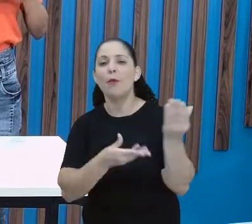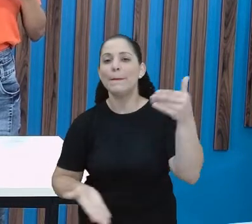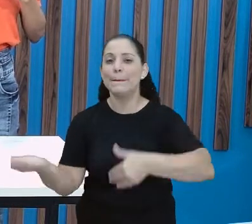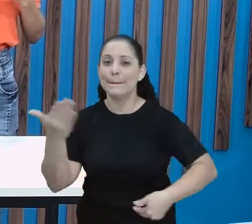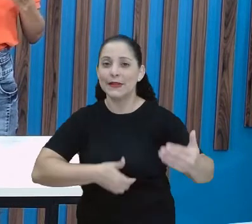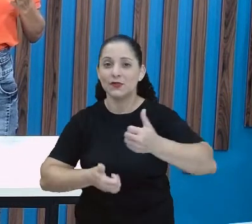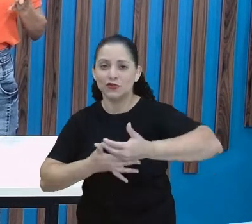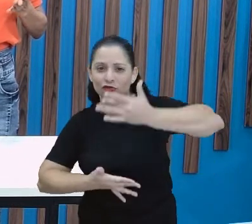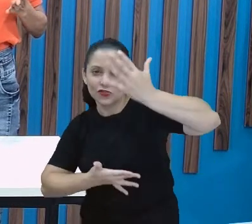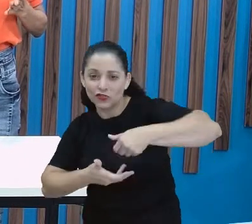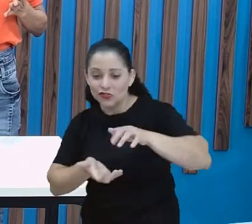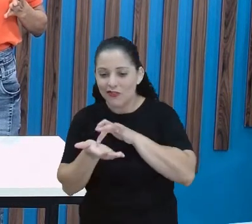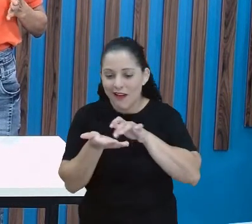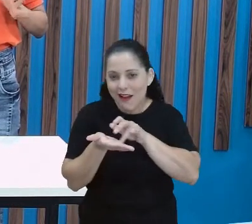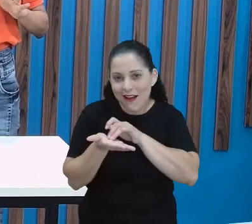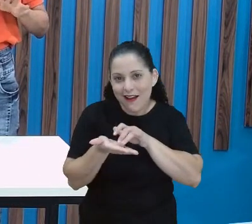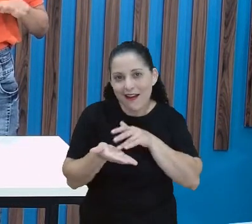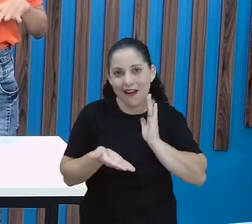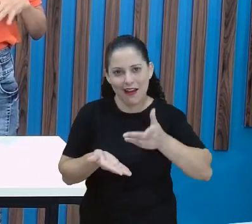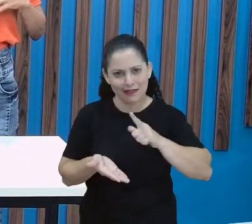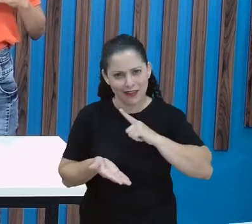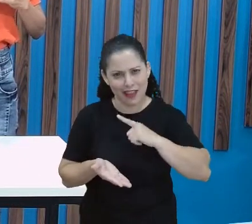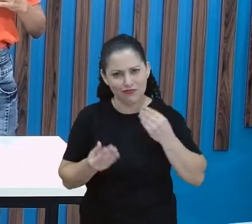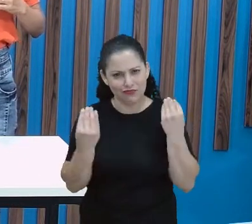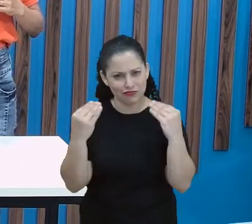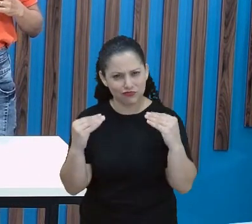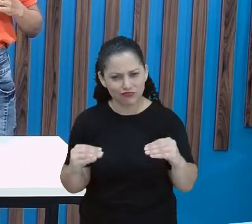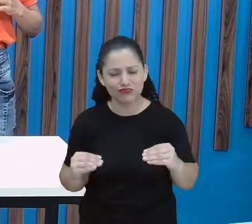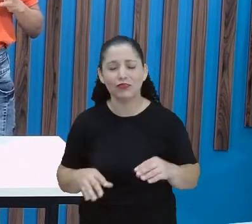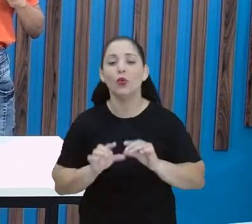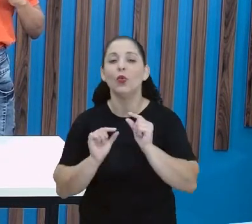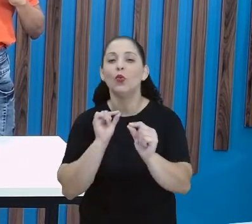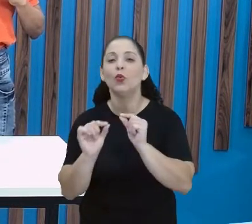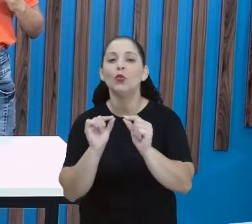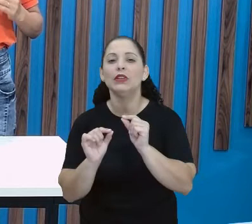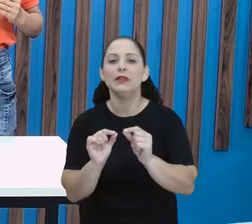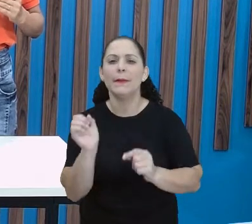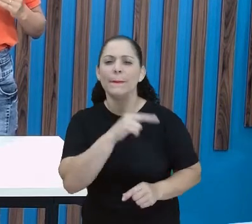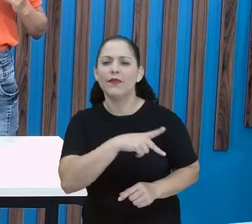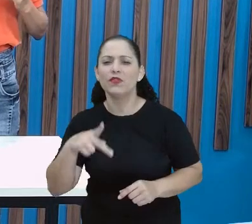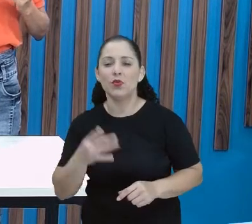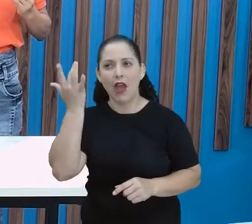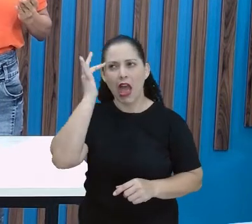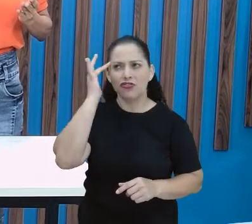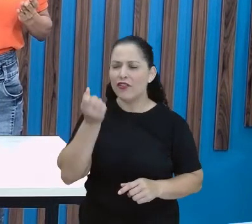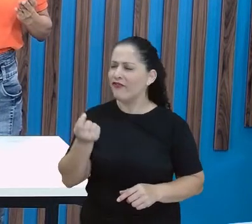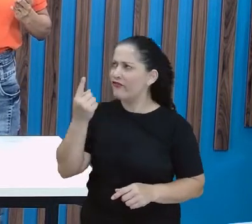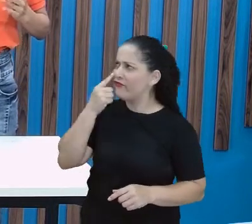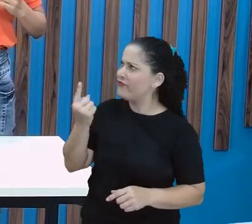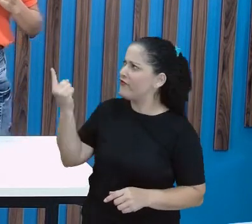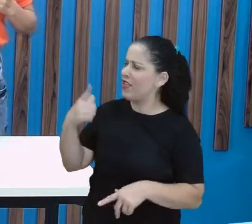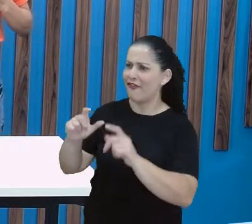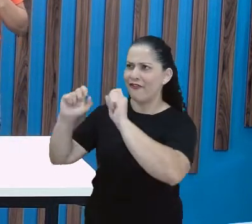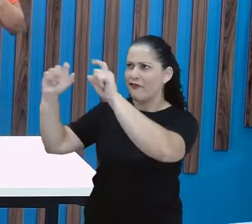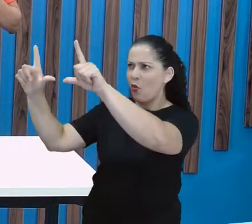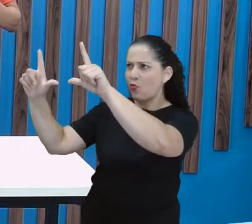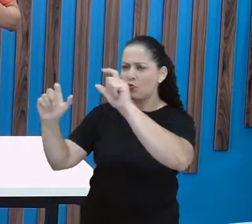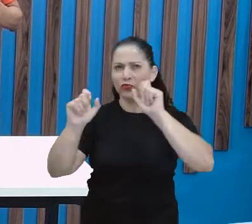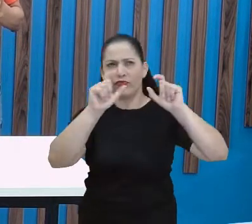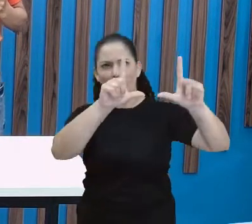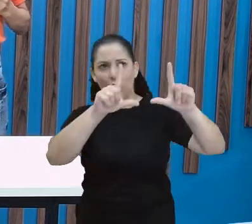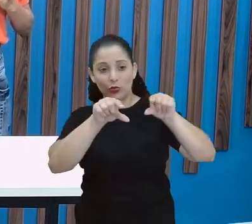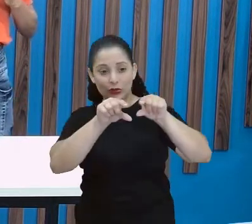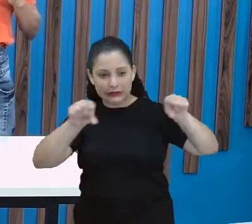alguém já falou alguma coisa e o que é que ela acha da fotolegenda, do uso de